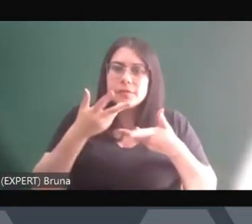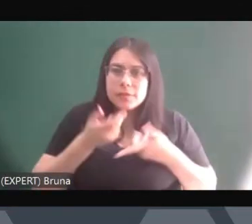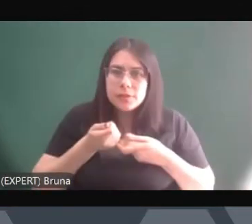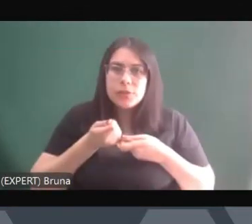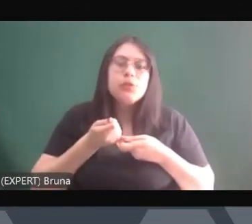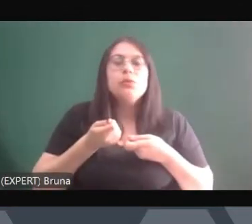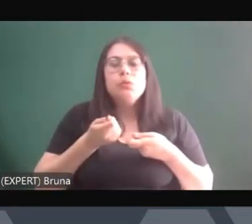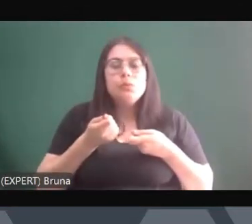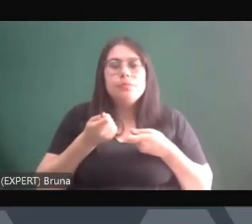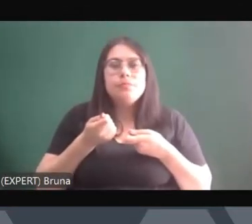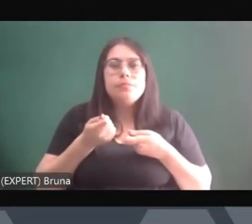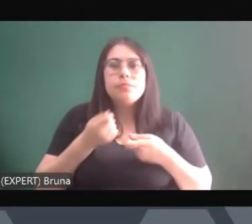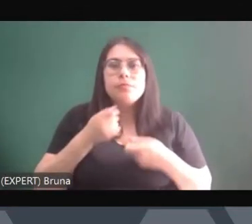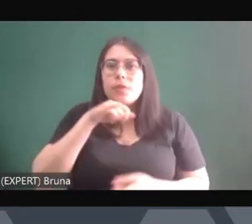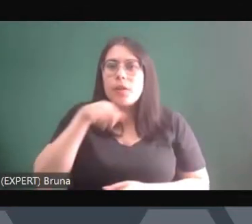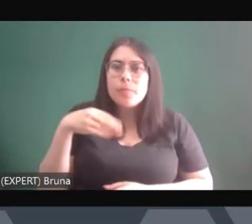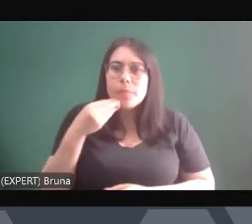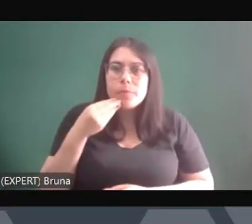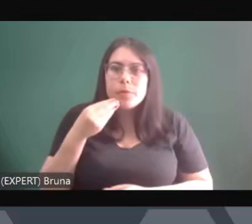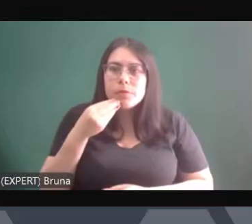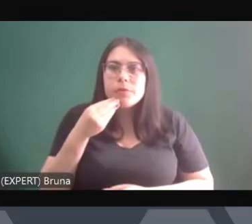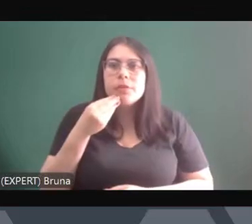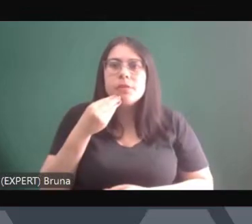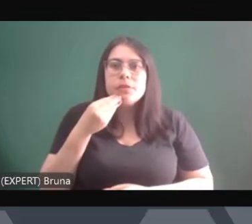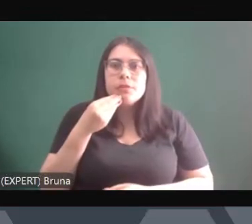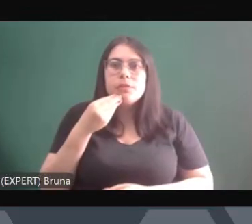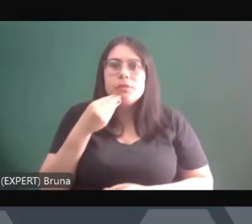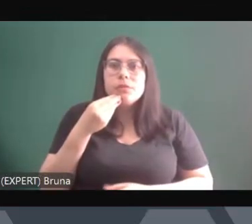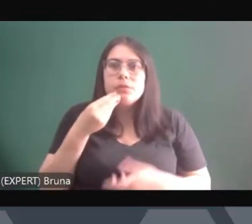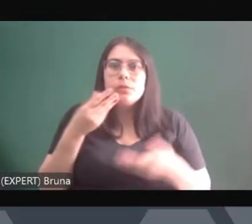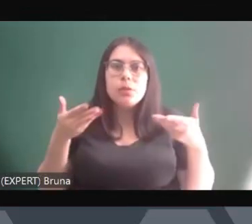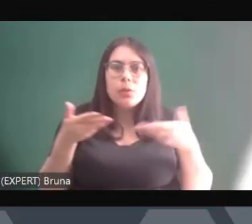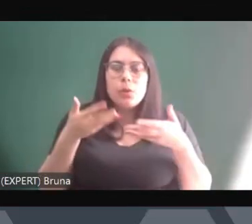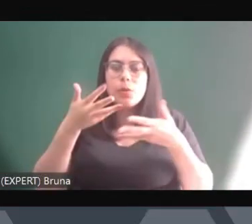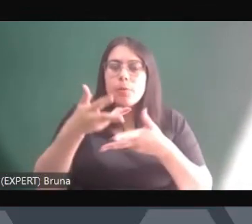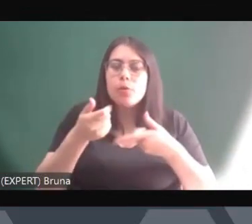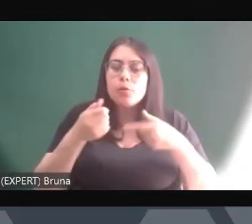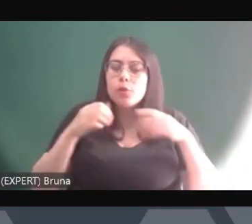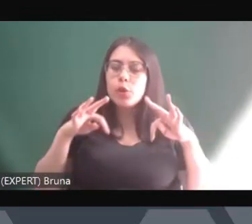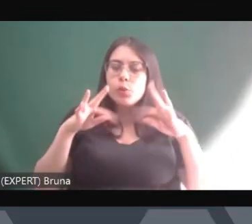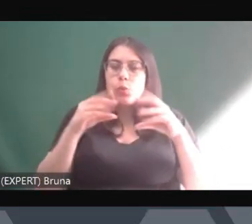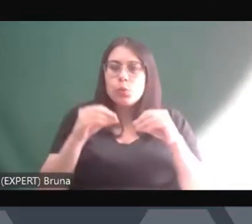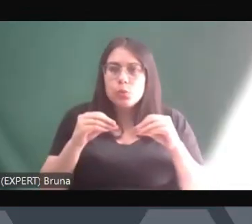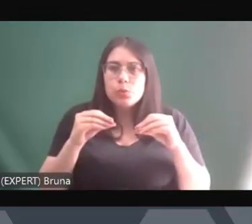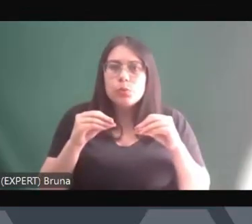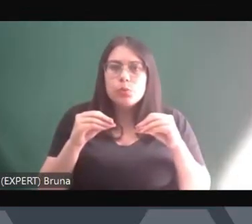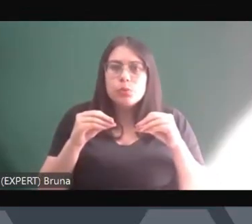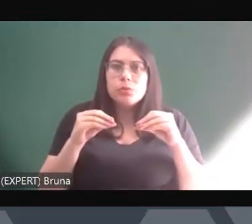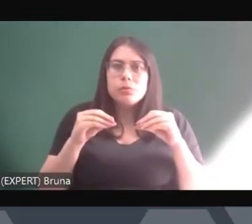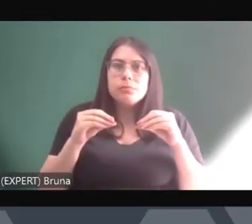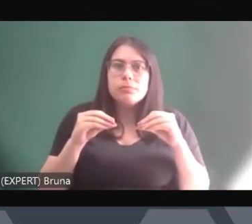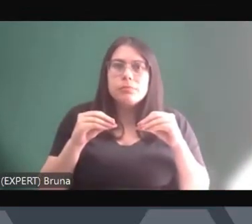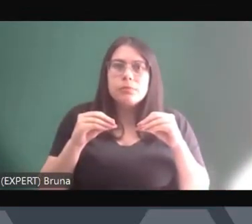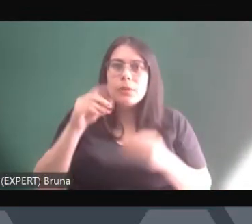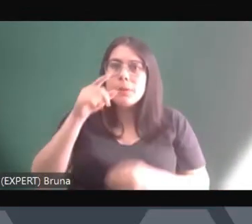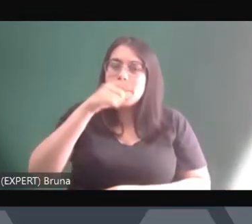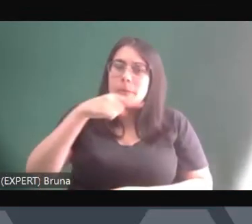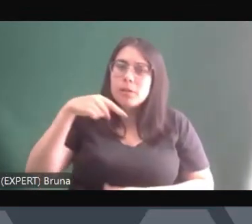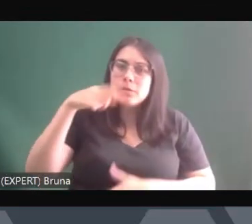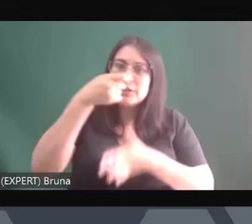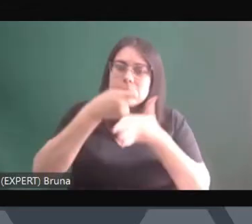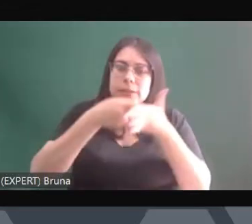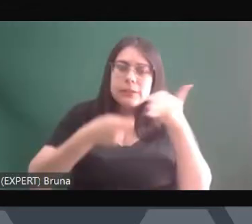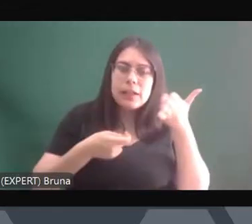aproveito aqui a oportunidade para convidar todas e todos para que submetam aí seus manuscritos, seus